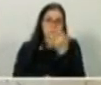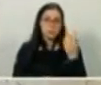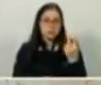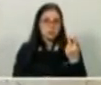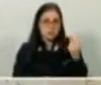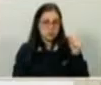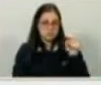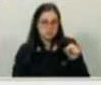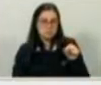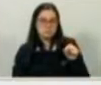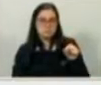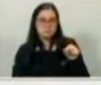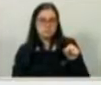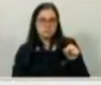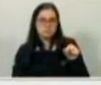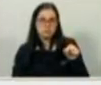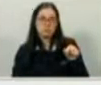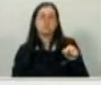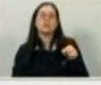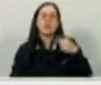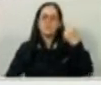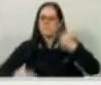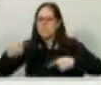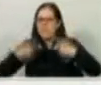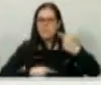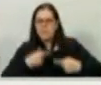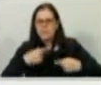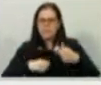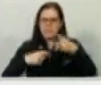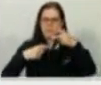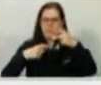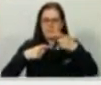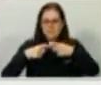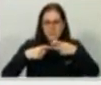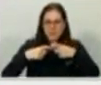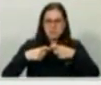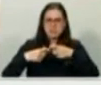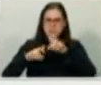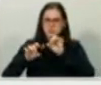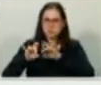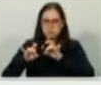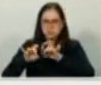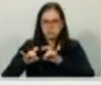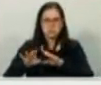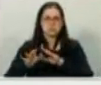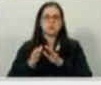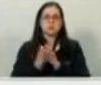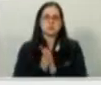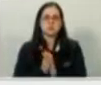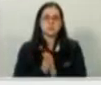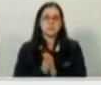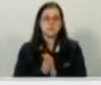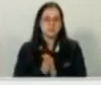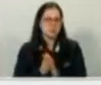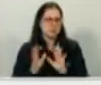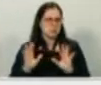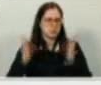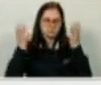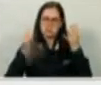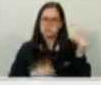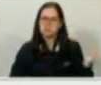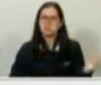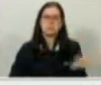discutindo, debatendo política pública com especialistas, multidisciplinar, um evento extremamente poçante.